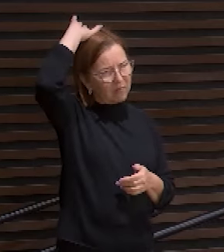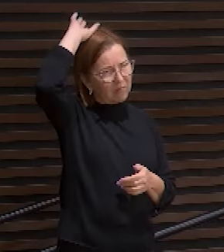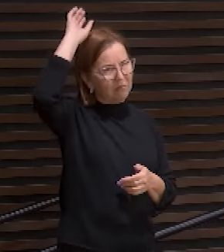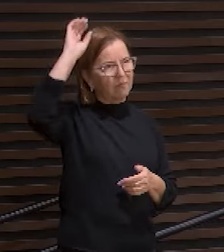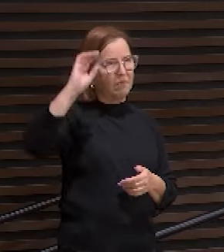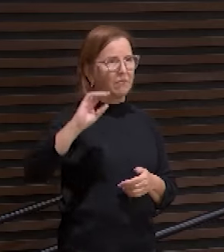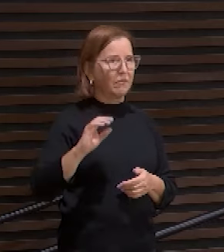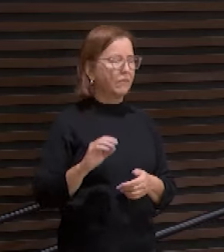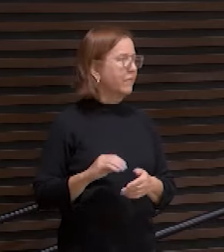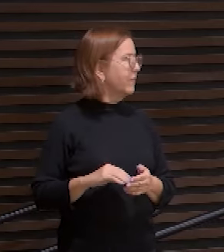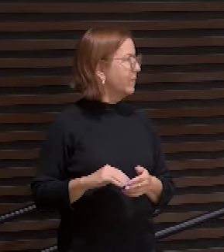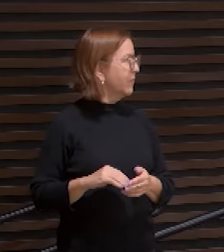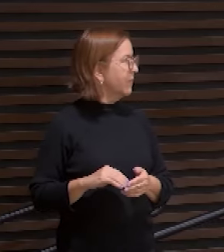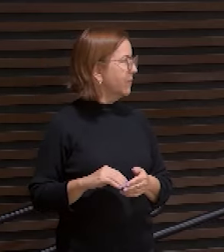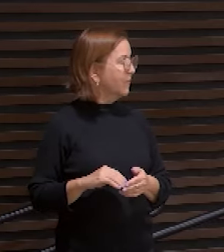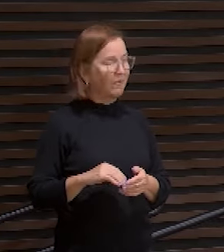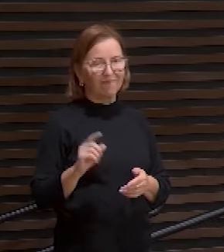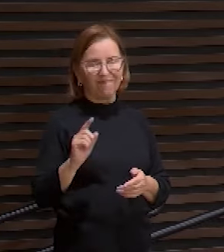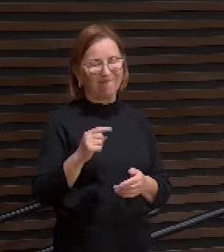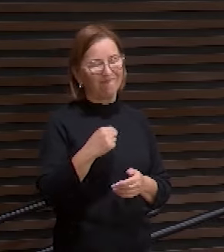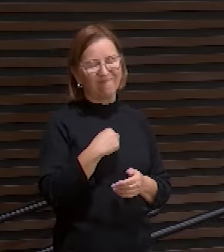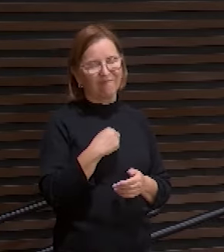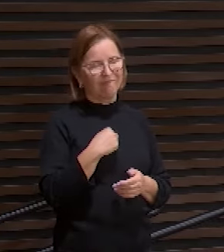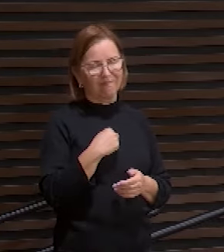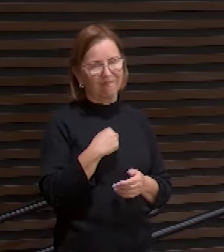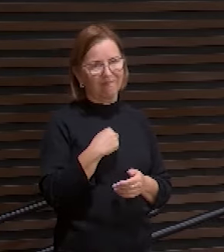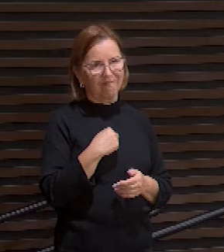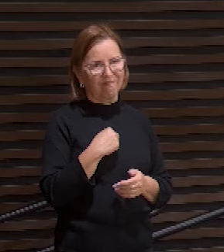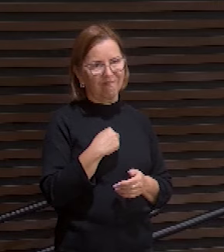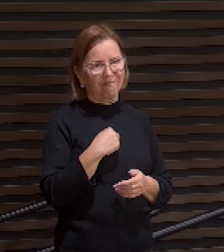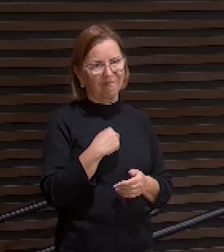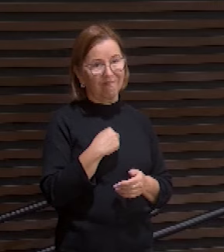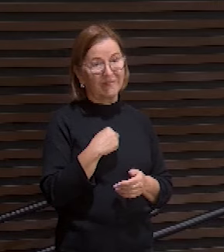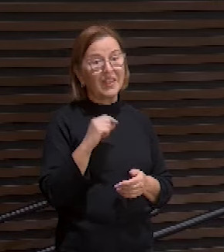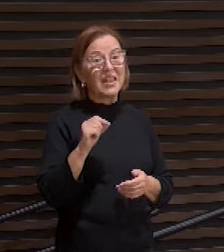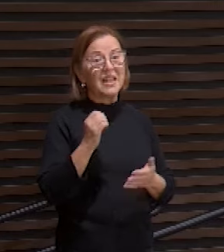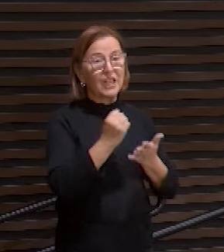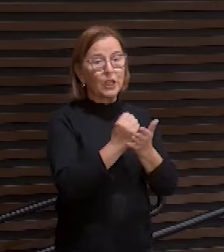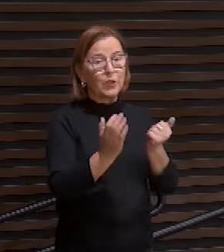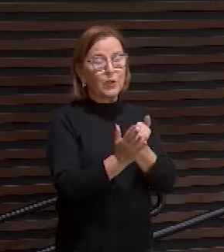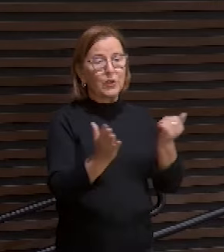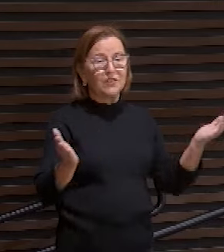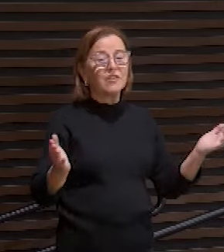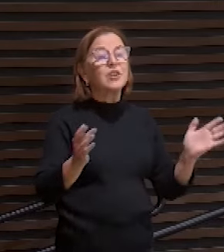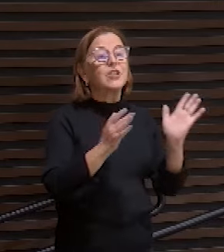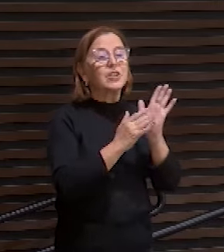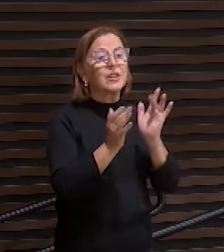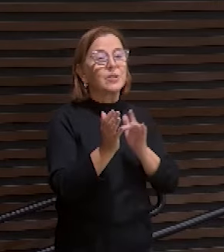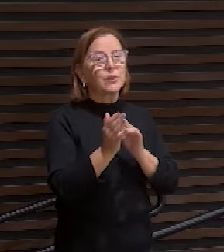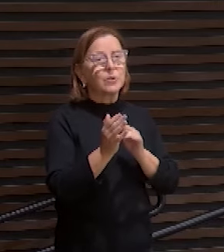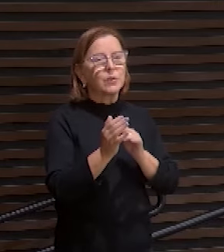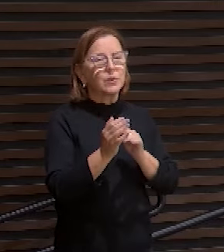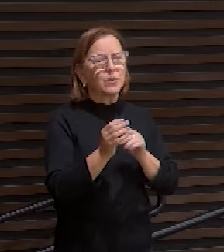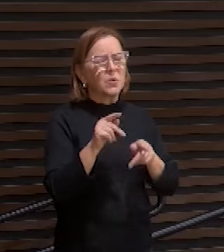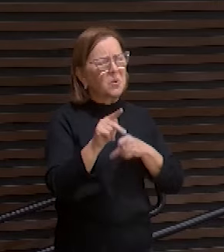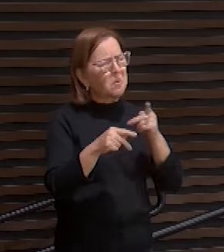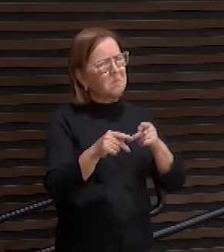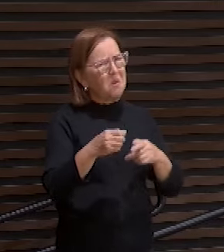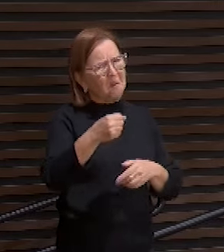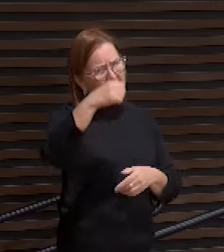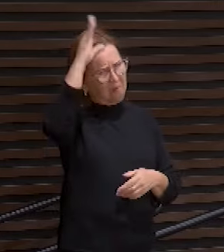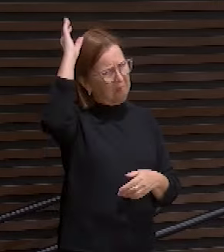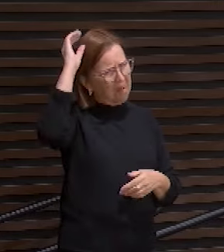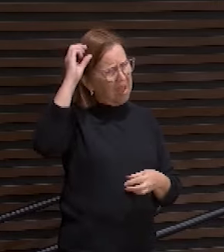o Rafa falou ele foi eu quem crucificou Jesus queridos? foram os romanos? foram os judeus?